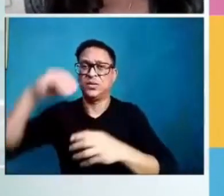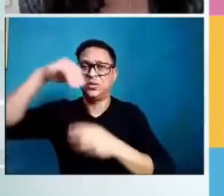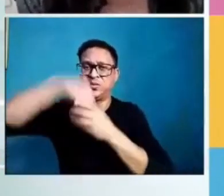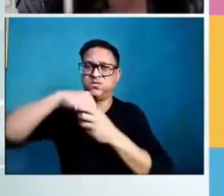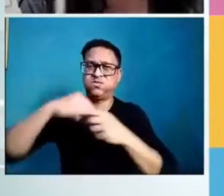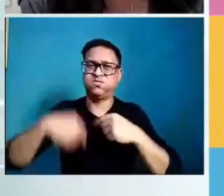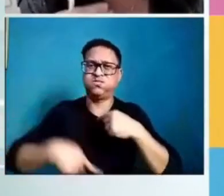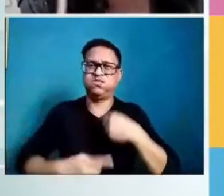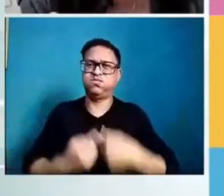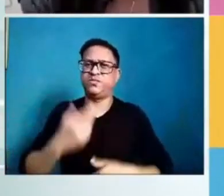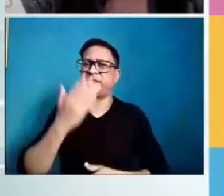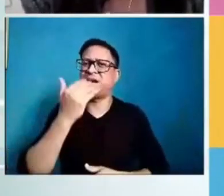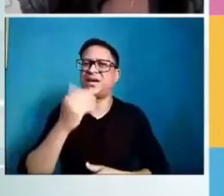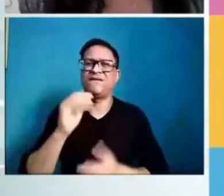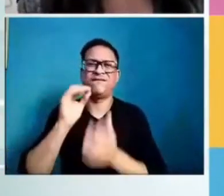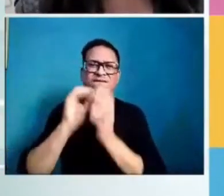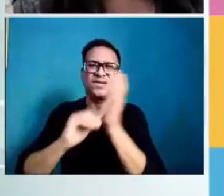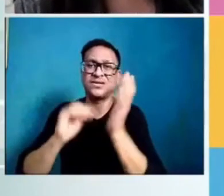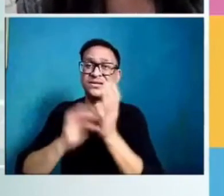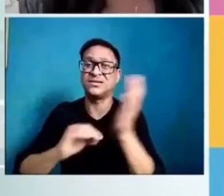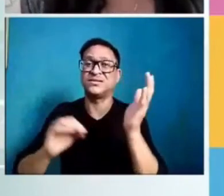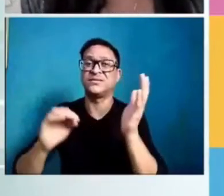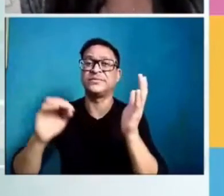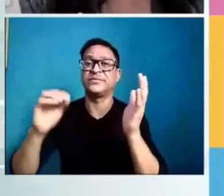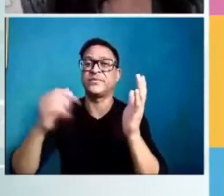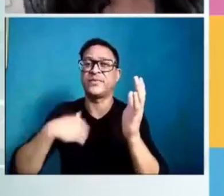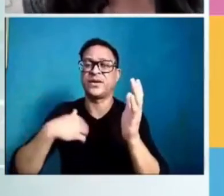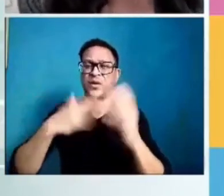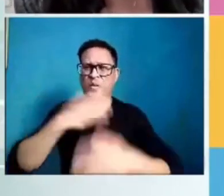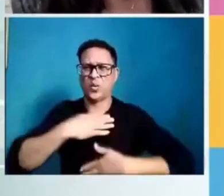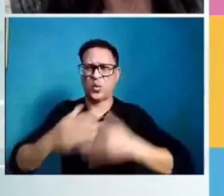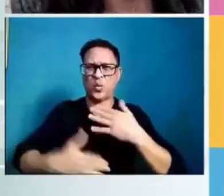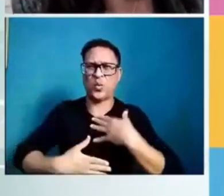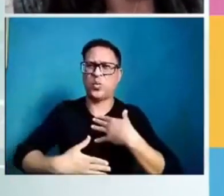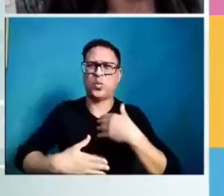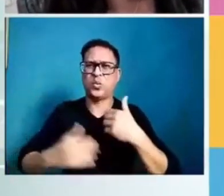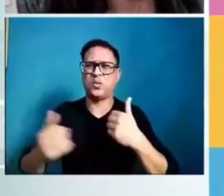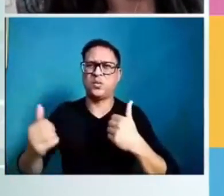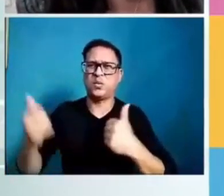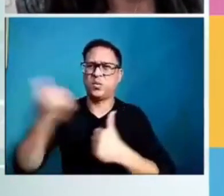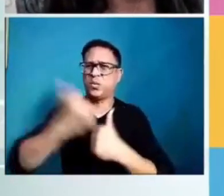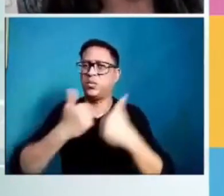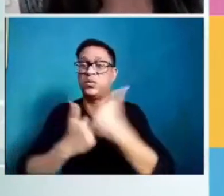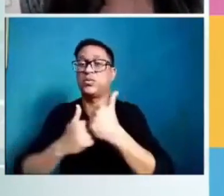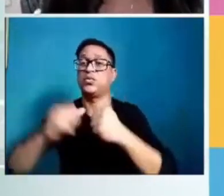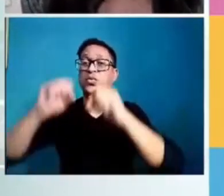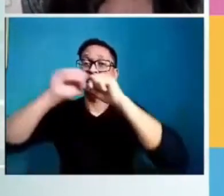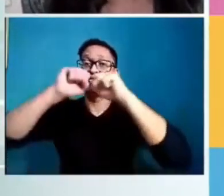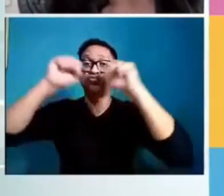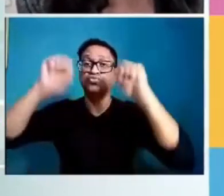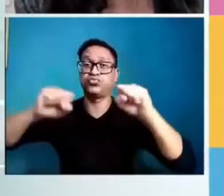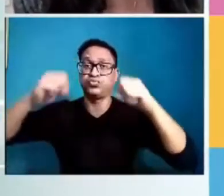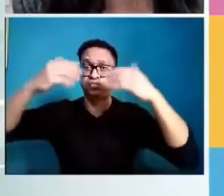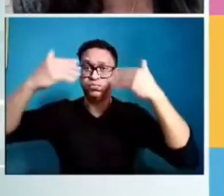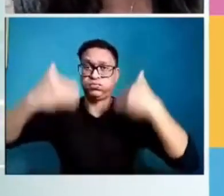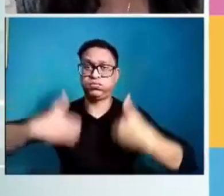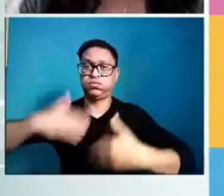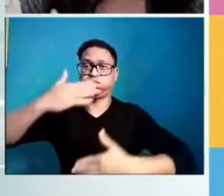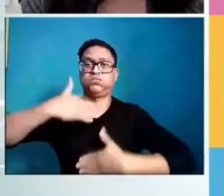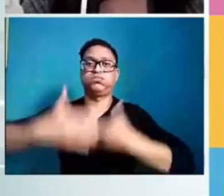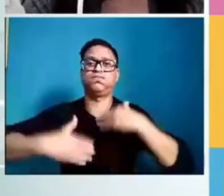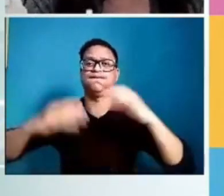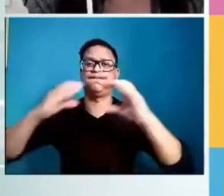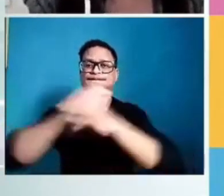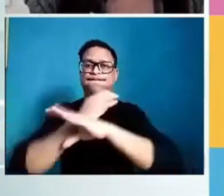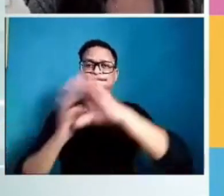é um emaranhado, não tem como sublocar o corpo humano. Tudo está conectado. E aí eu tenho a inflamação